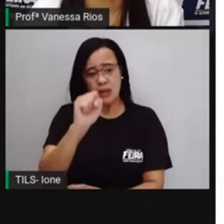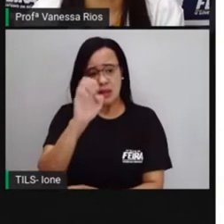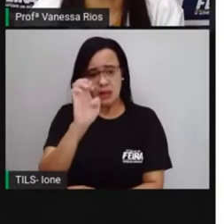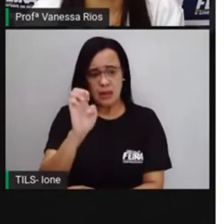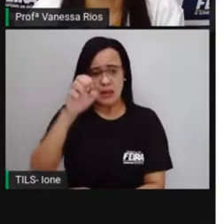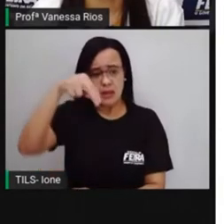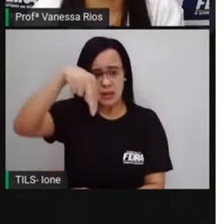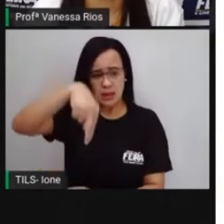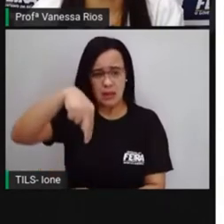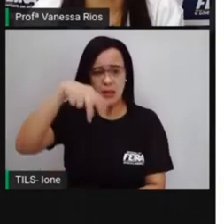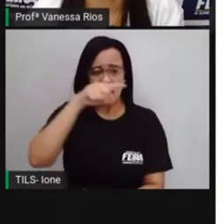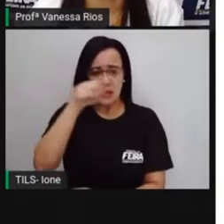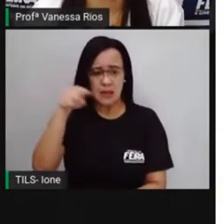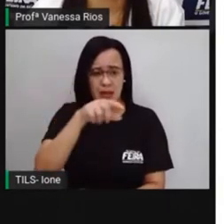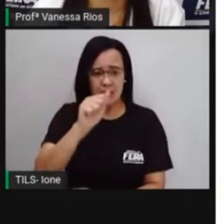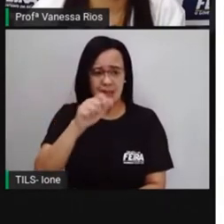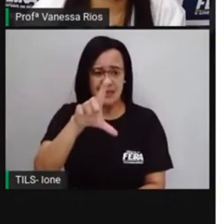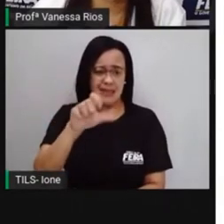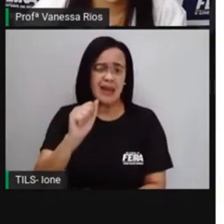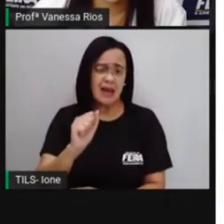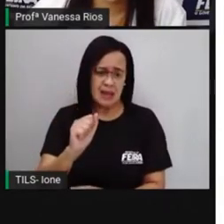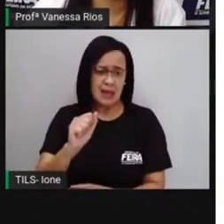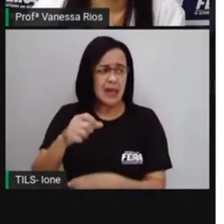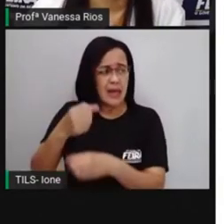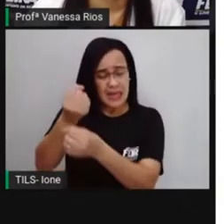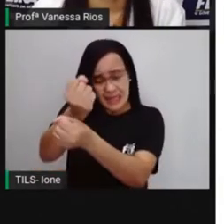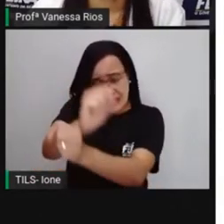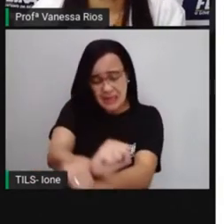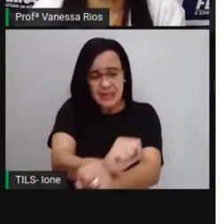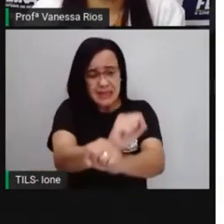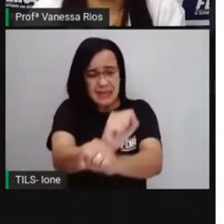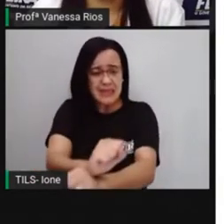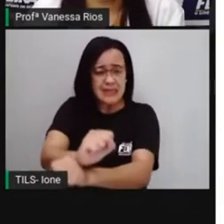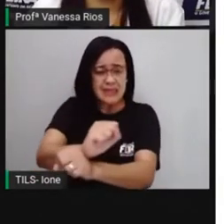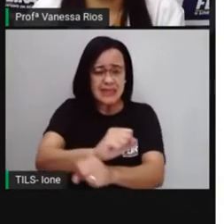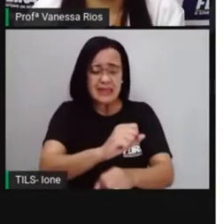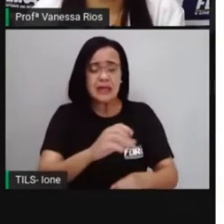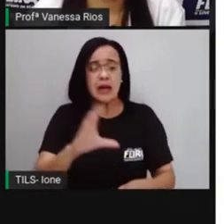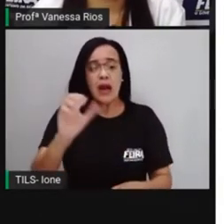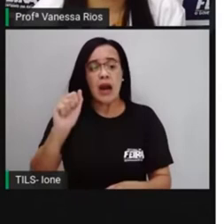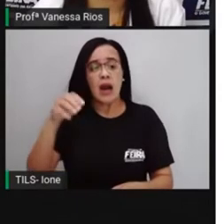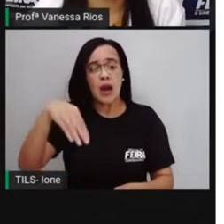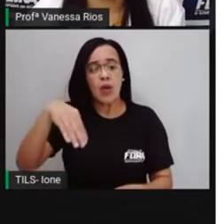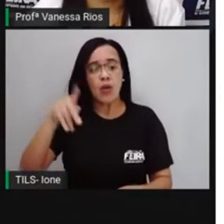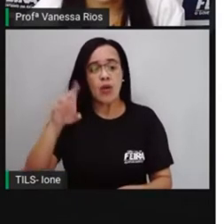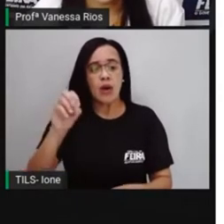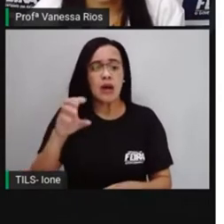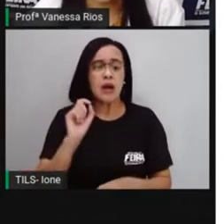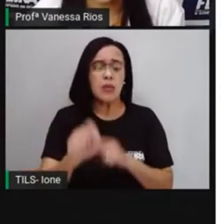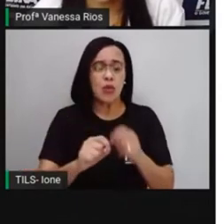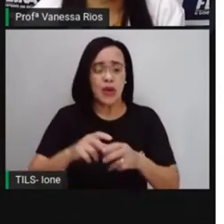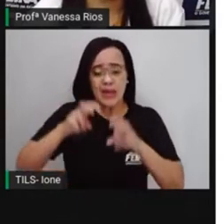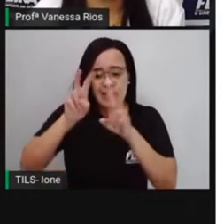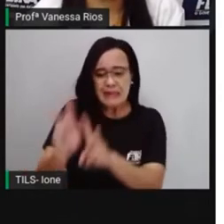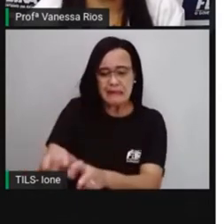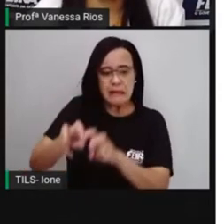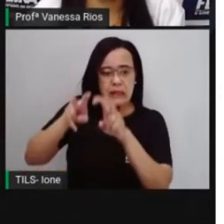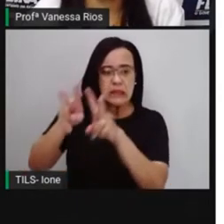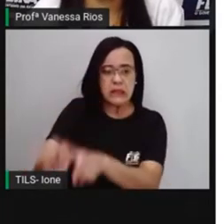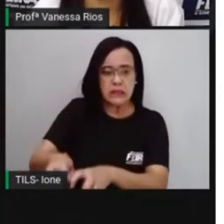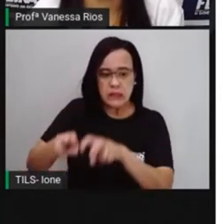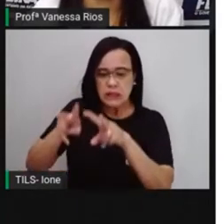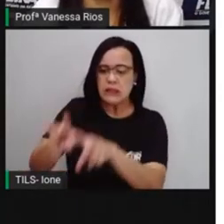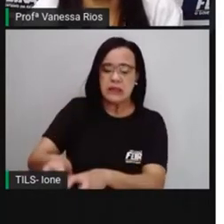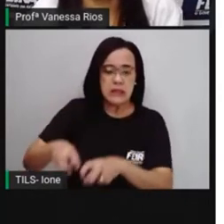tipo de escravizado era conhecido como escravo de campo ou escravo de rei, que está relacionado aí à lavoura, né? E